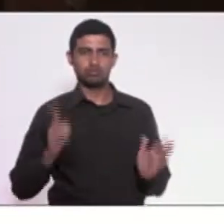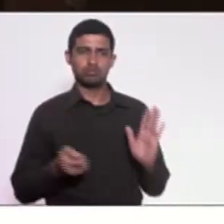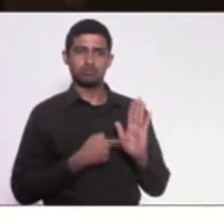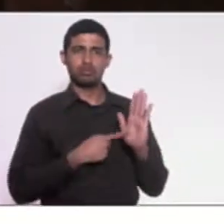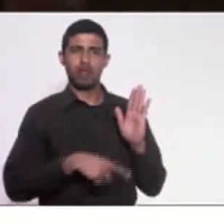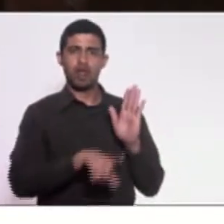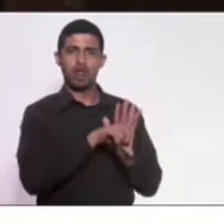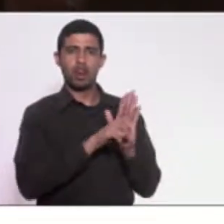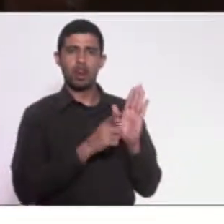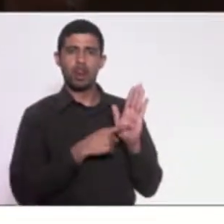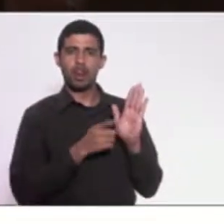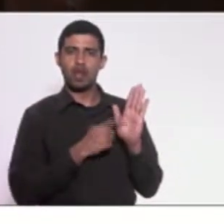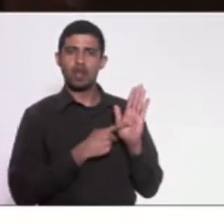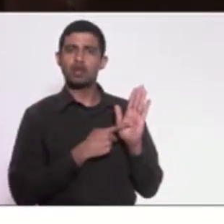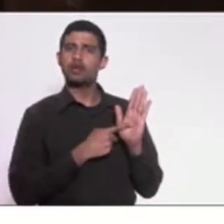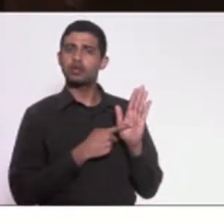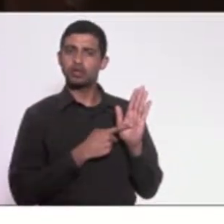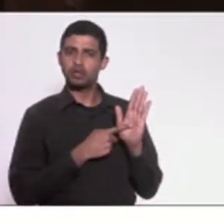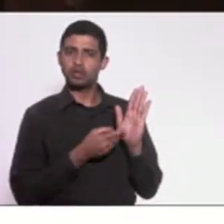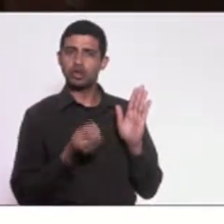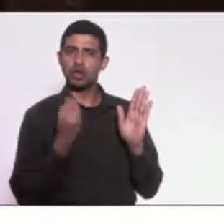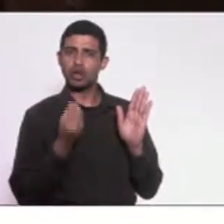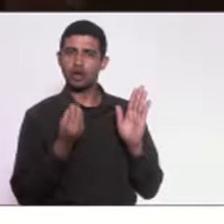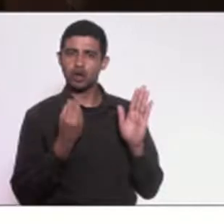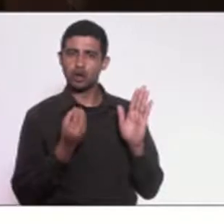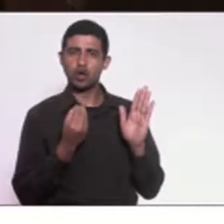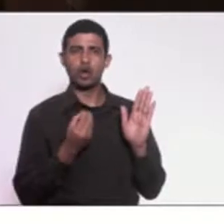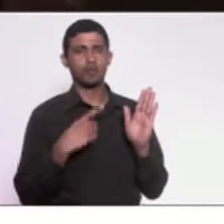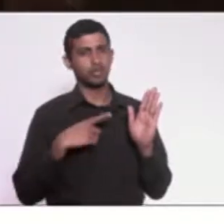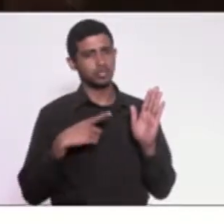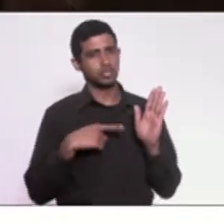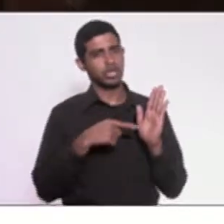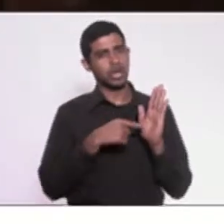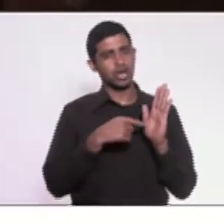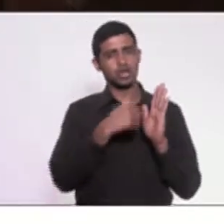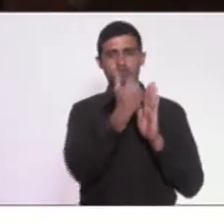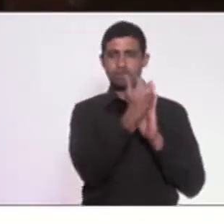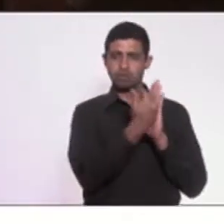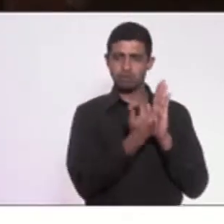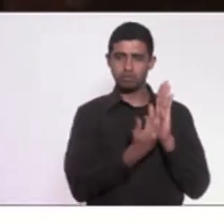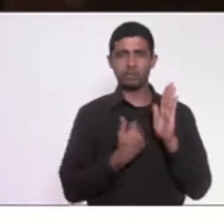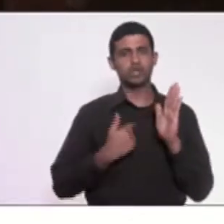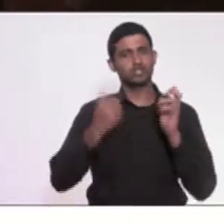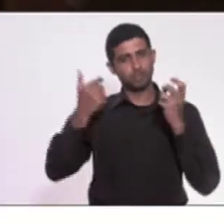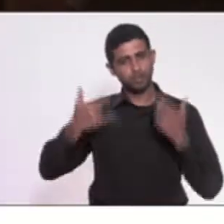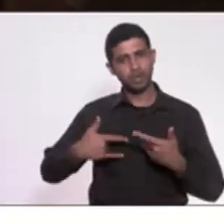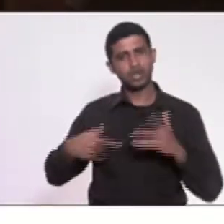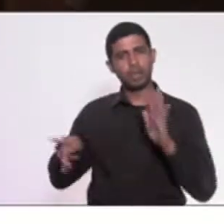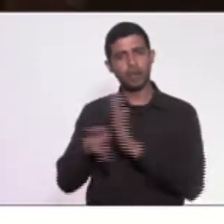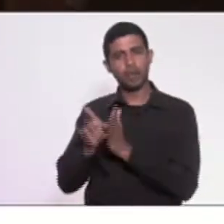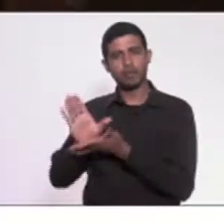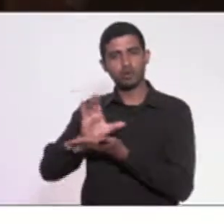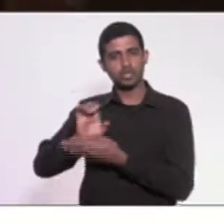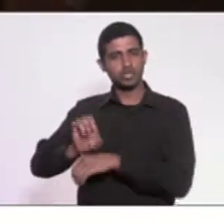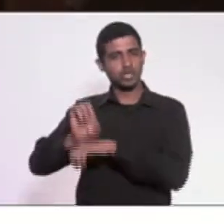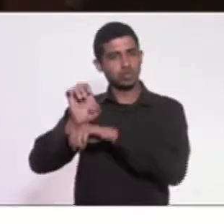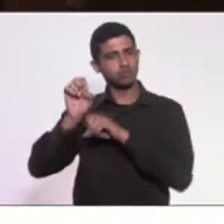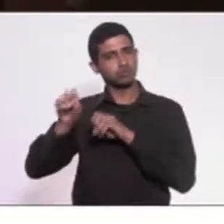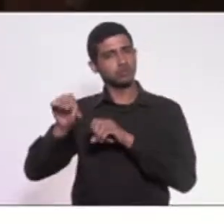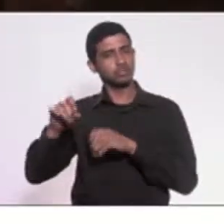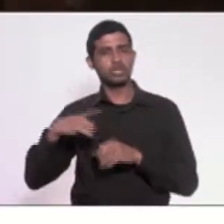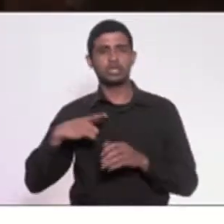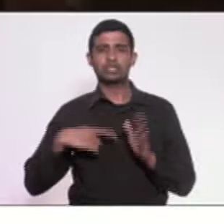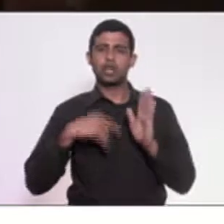arrepio da lei que disciplina o funcionamento do Conselho Estadual de Educação e define, entre outros aspectos, os